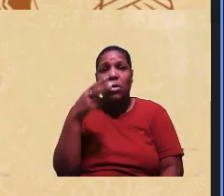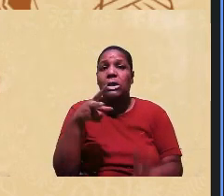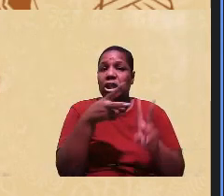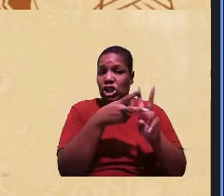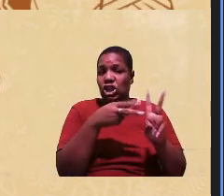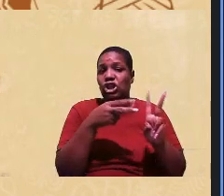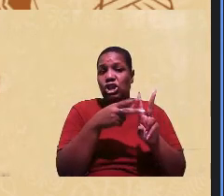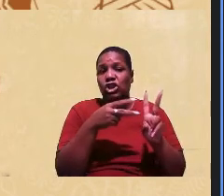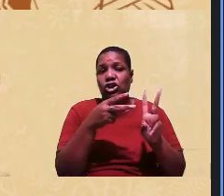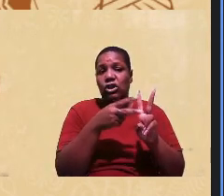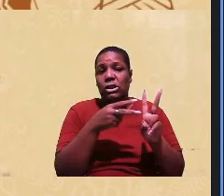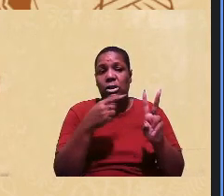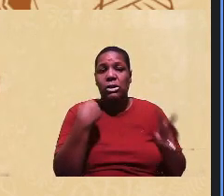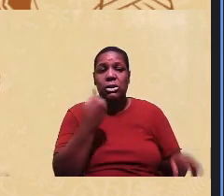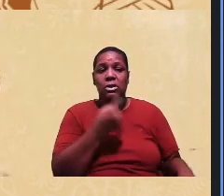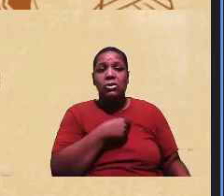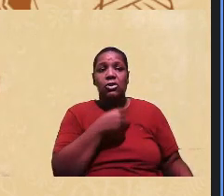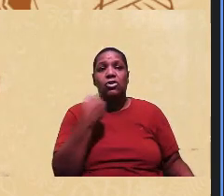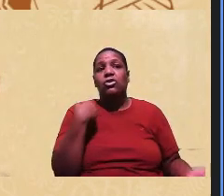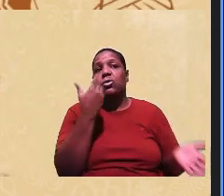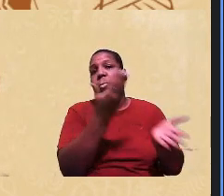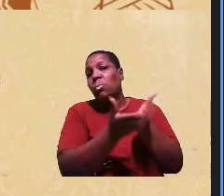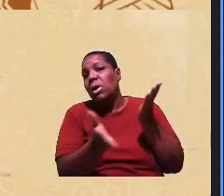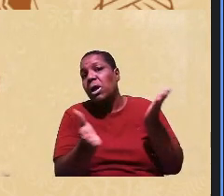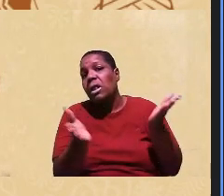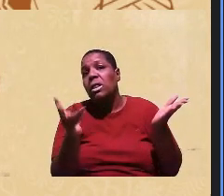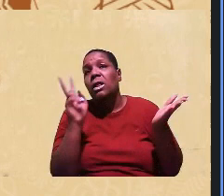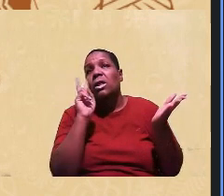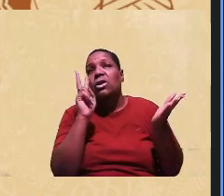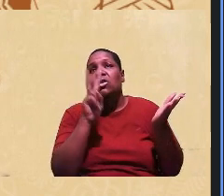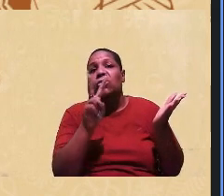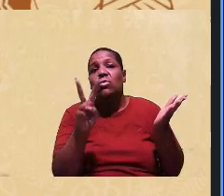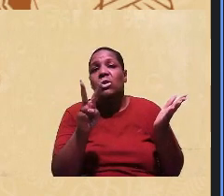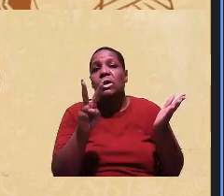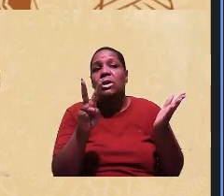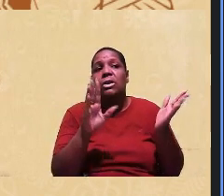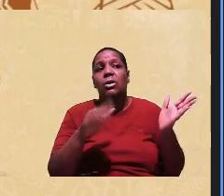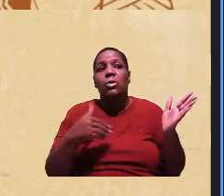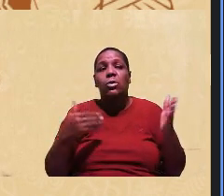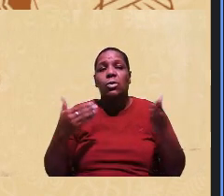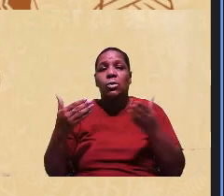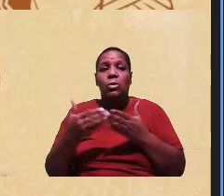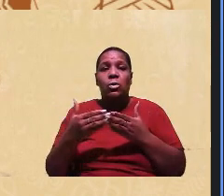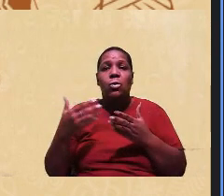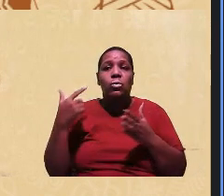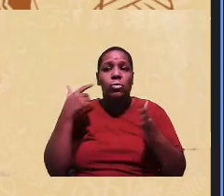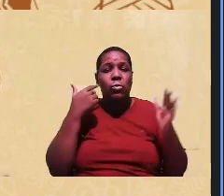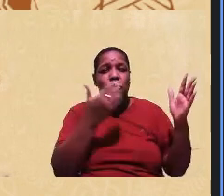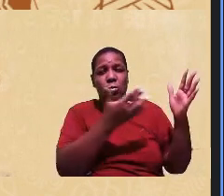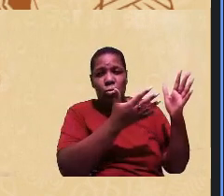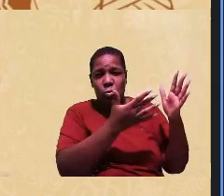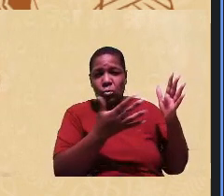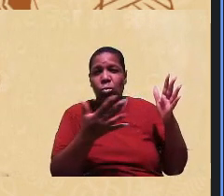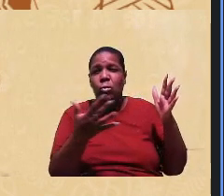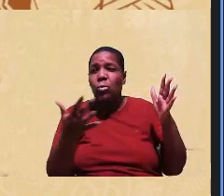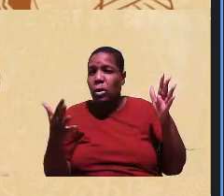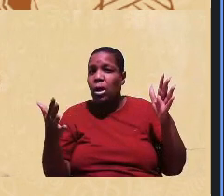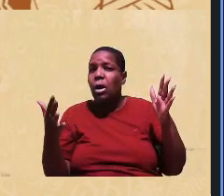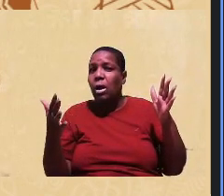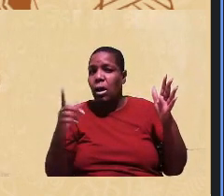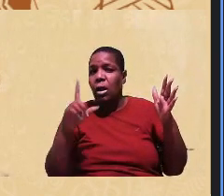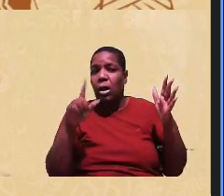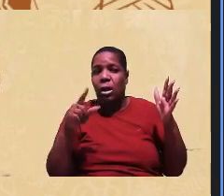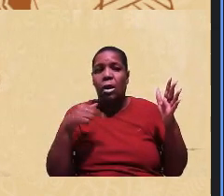para que a gente não perca isso de vista durante o o trajetório a trajetória do do